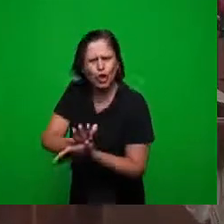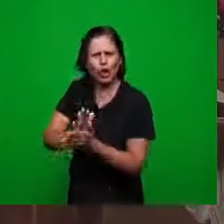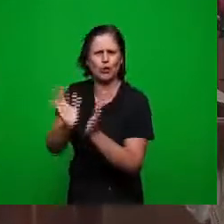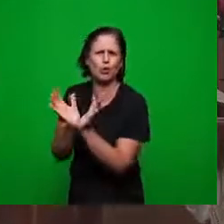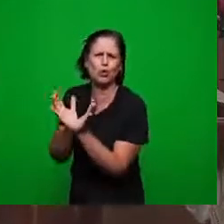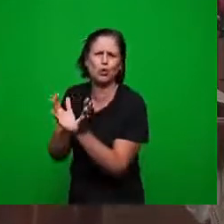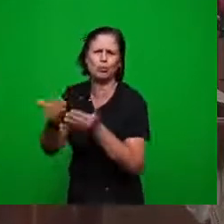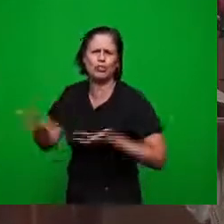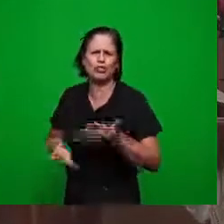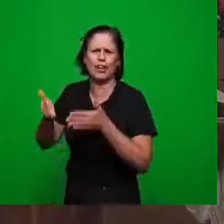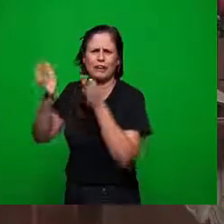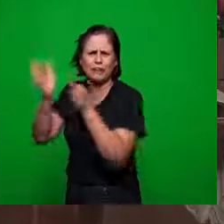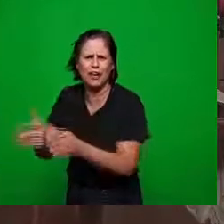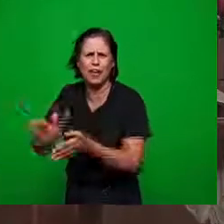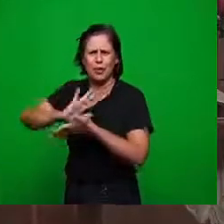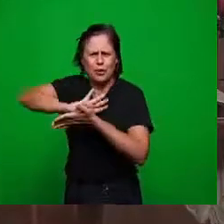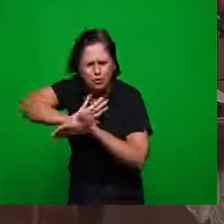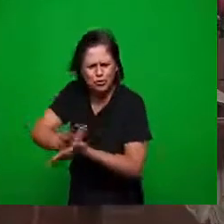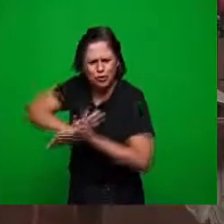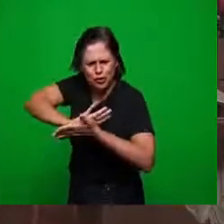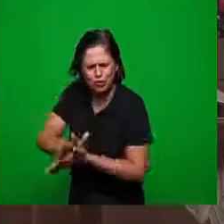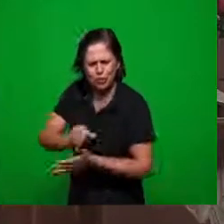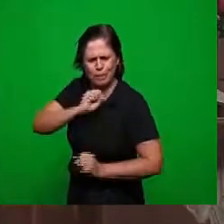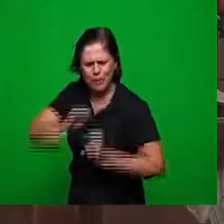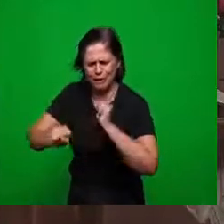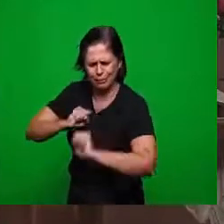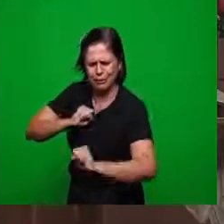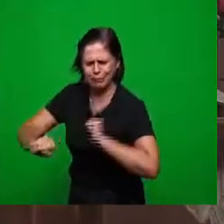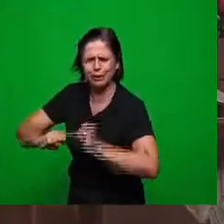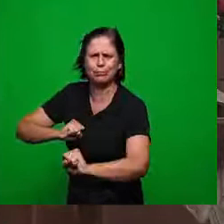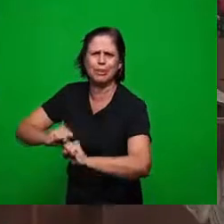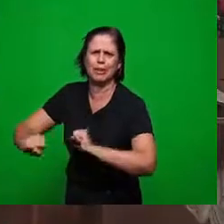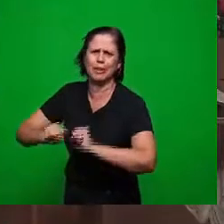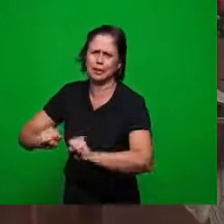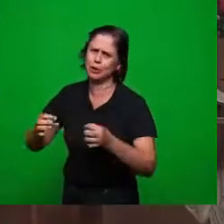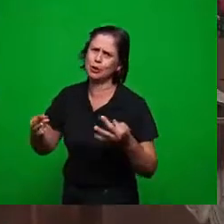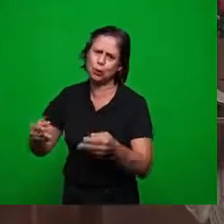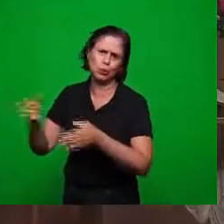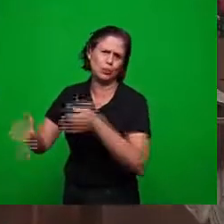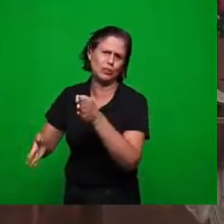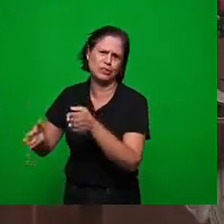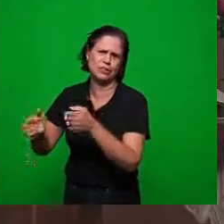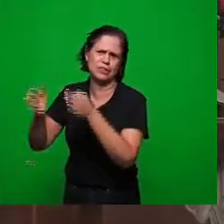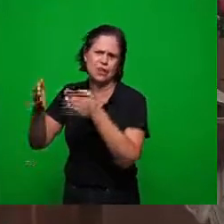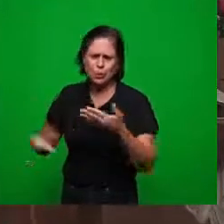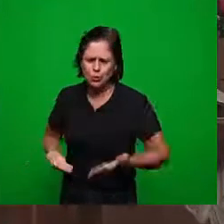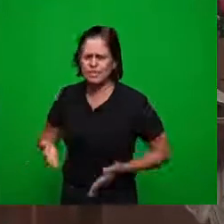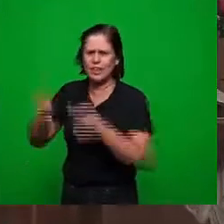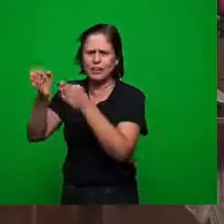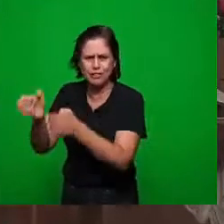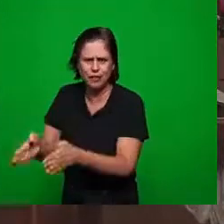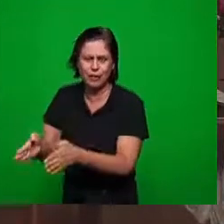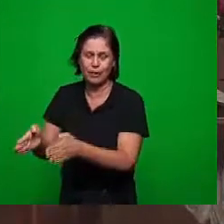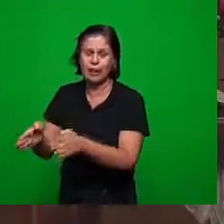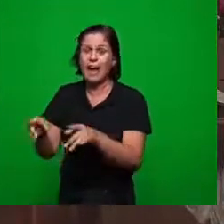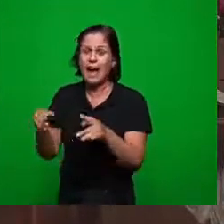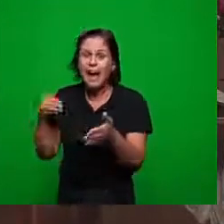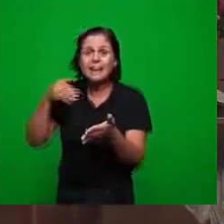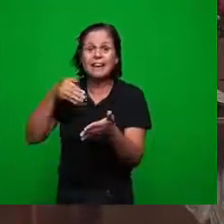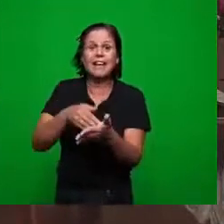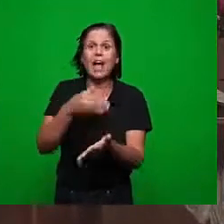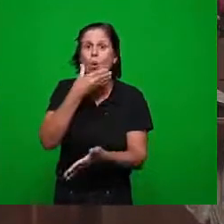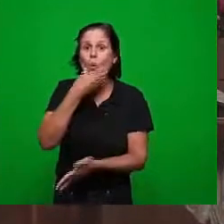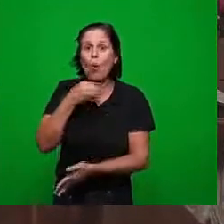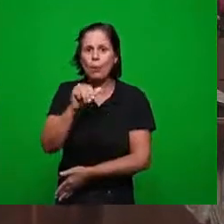fiéis eles destroem as testemunhas a minha fiel testemunha